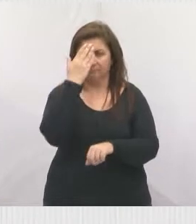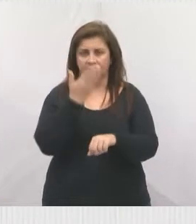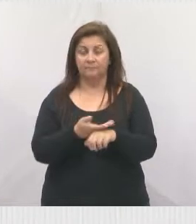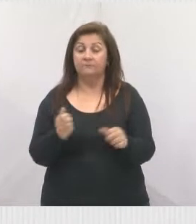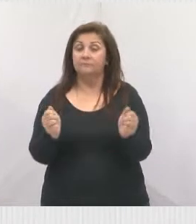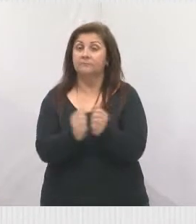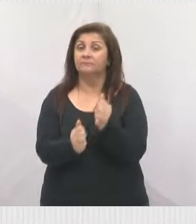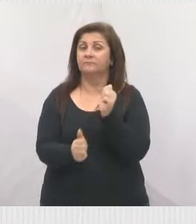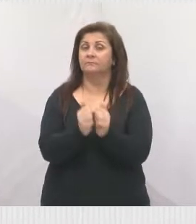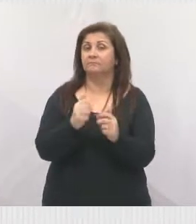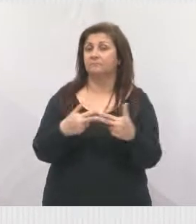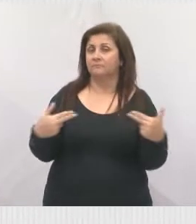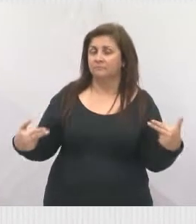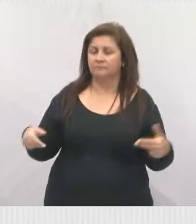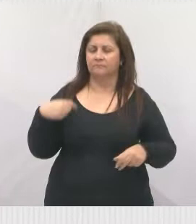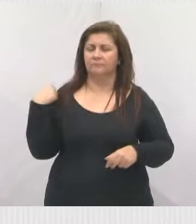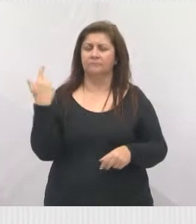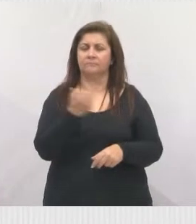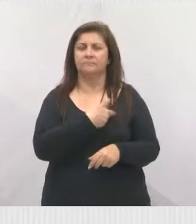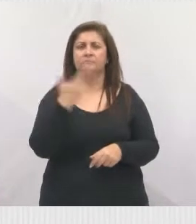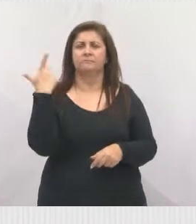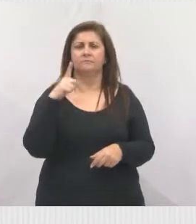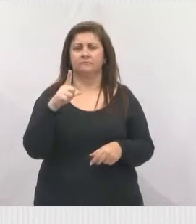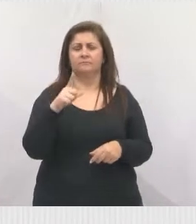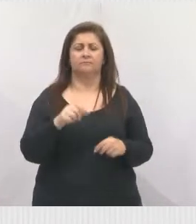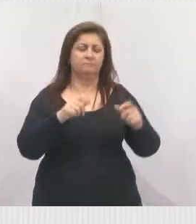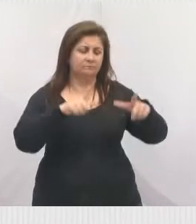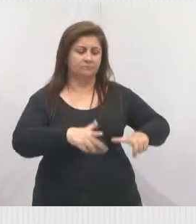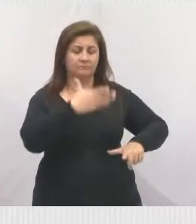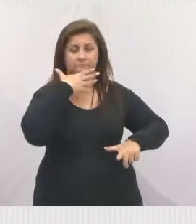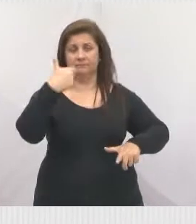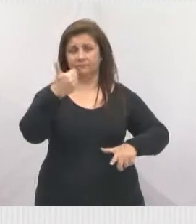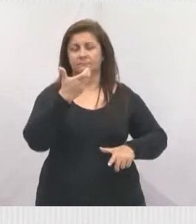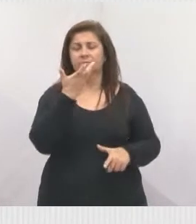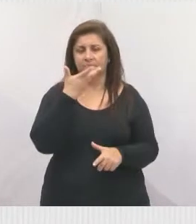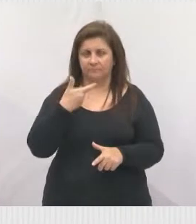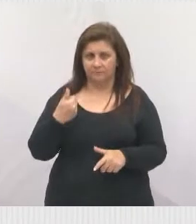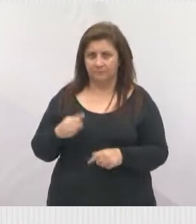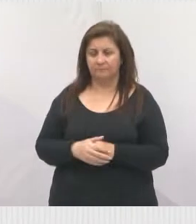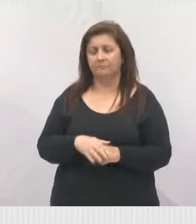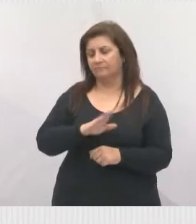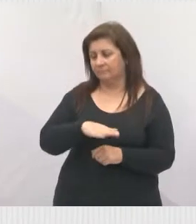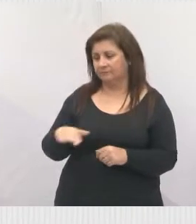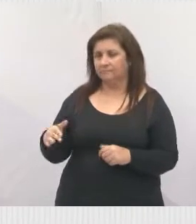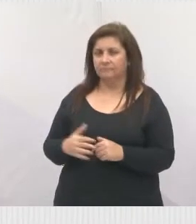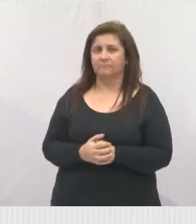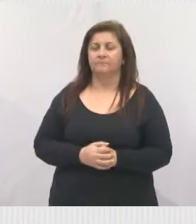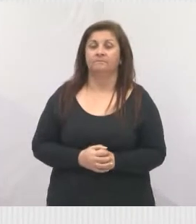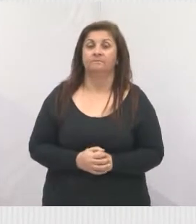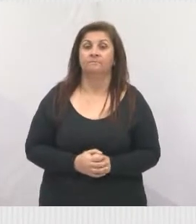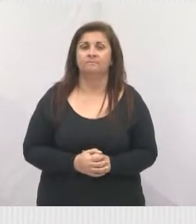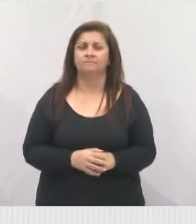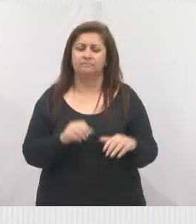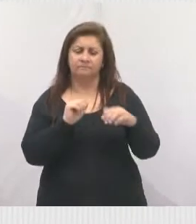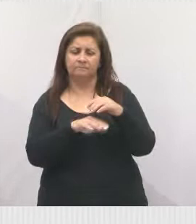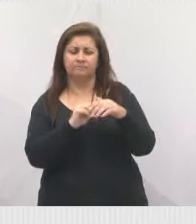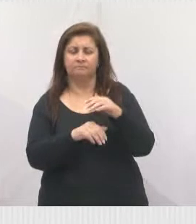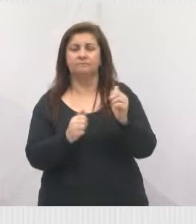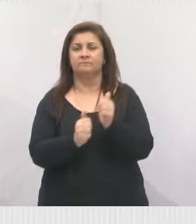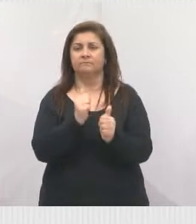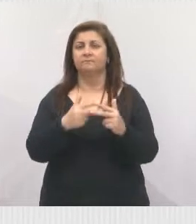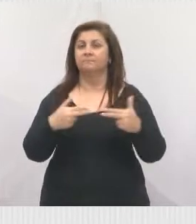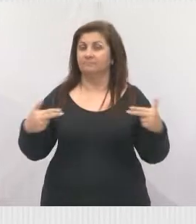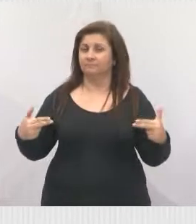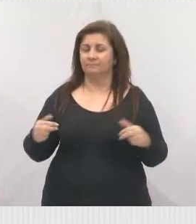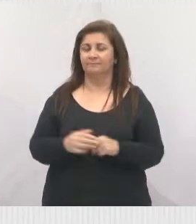gente possa dar país melhor, dar cidade melhor para essas crianças, para essa garotada, é investir no esporte para que